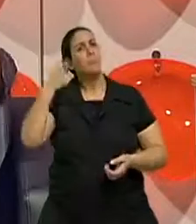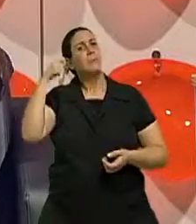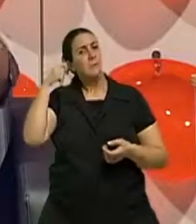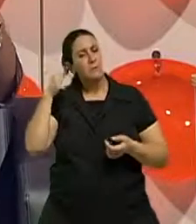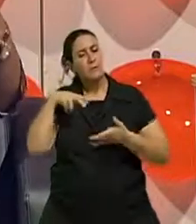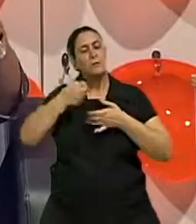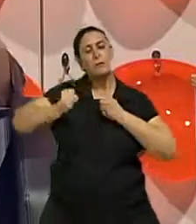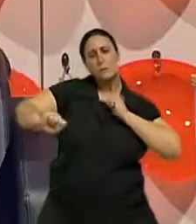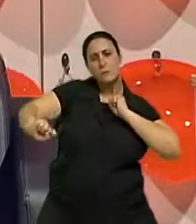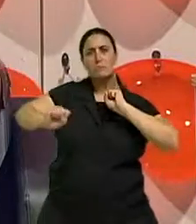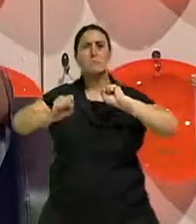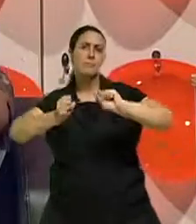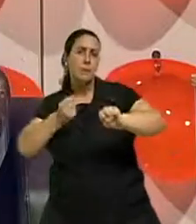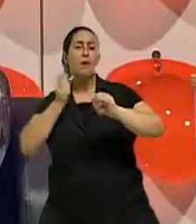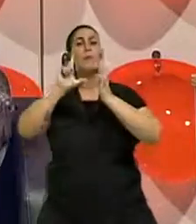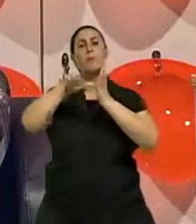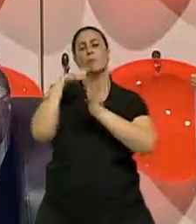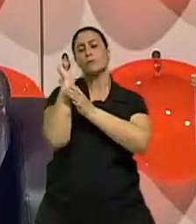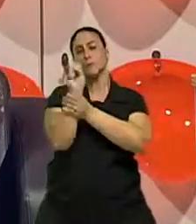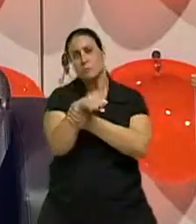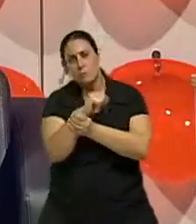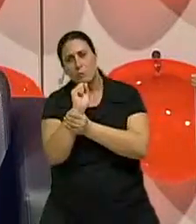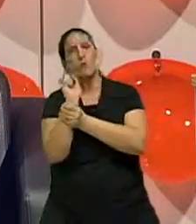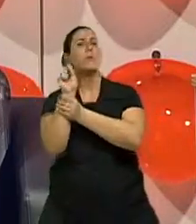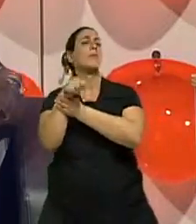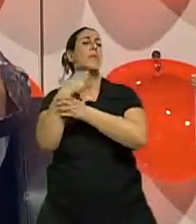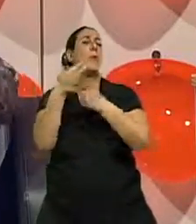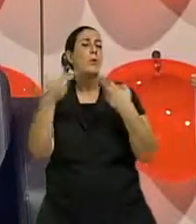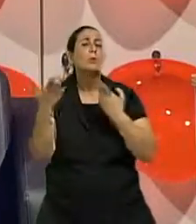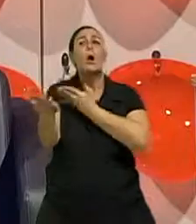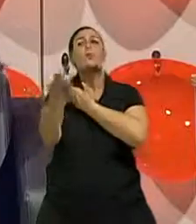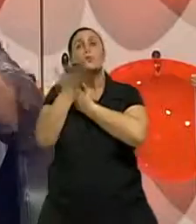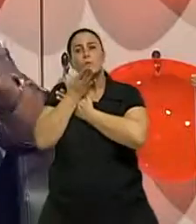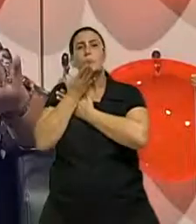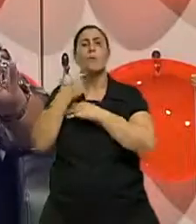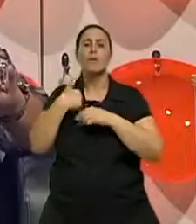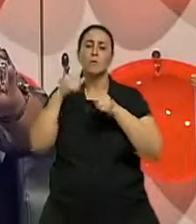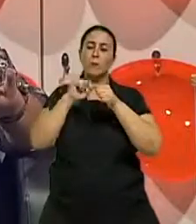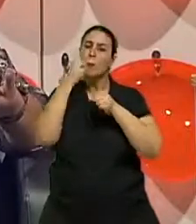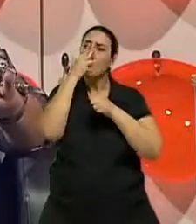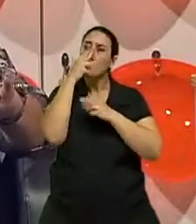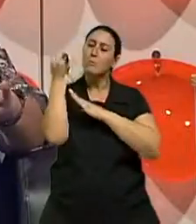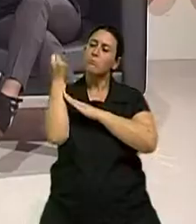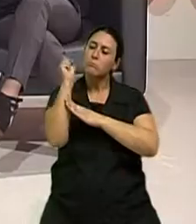fisioterapia depois de uma intervenção ou de algum processo em que fique imobilizado. Sempre vai